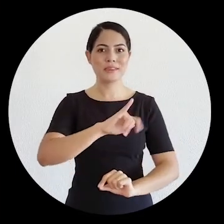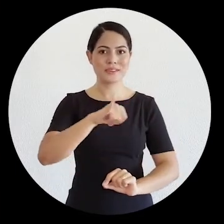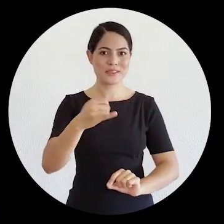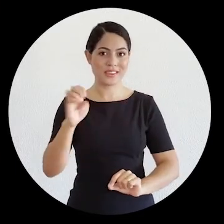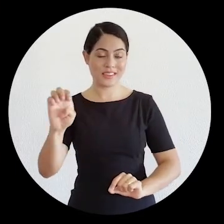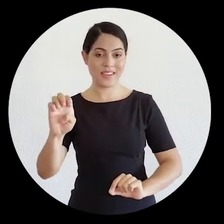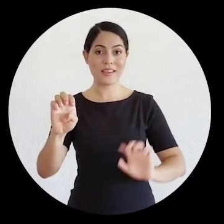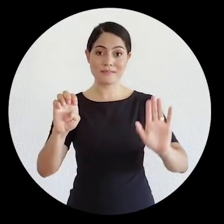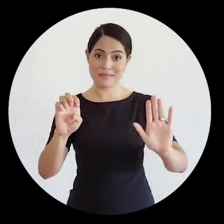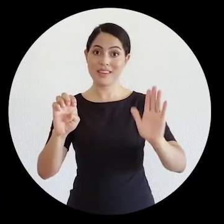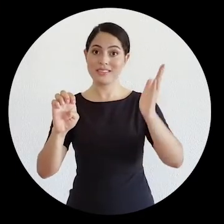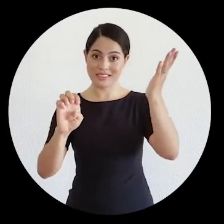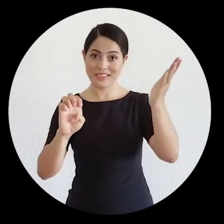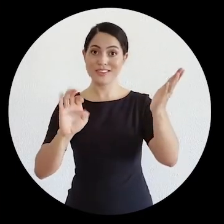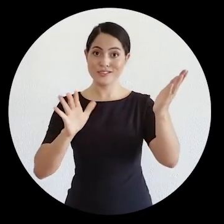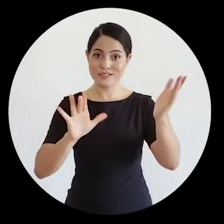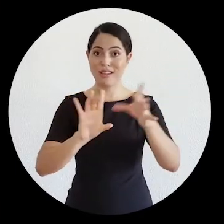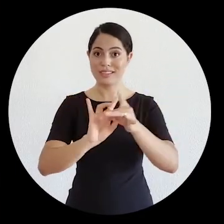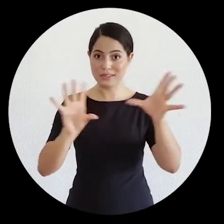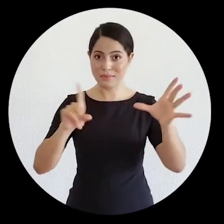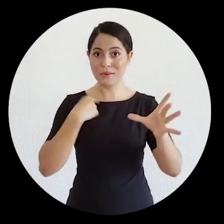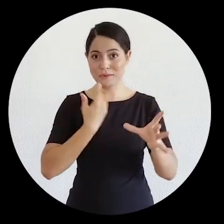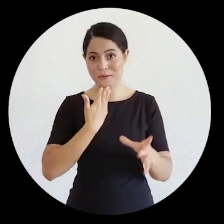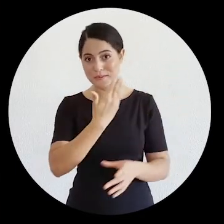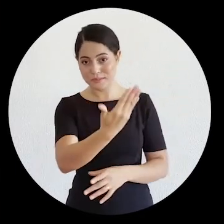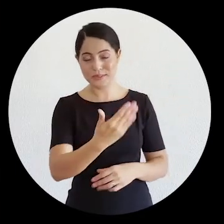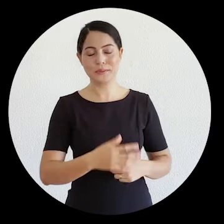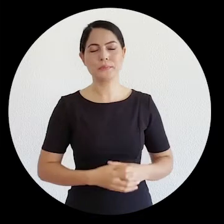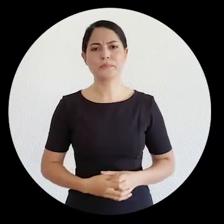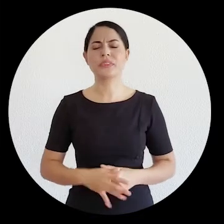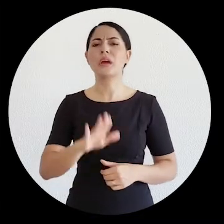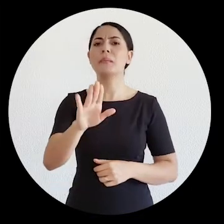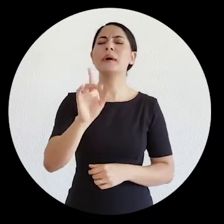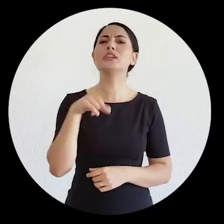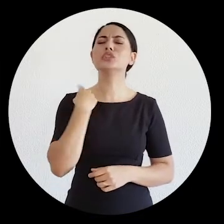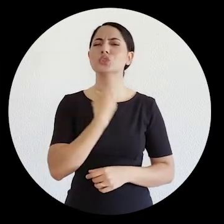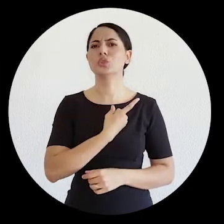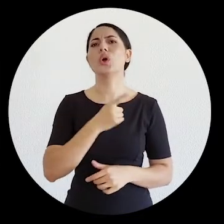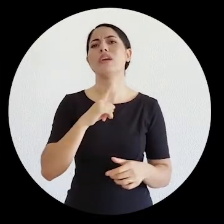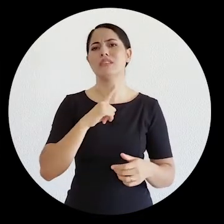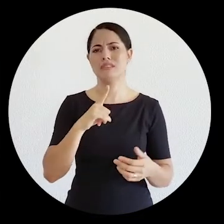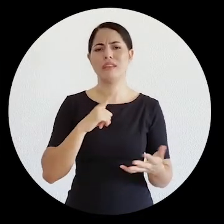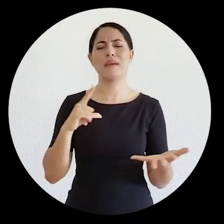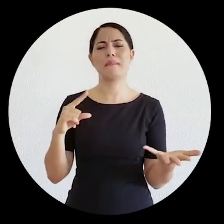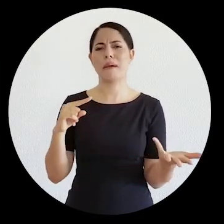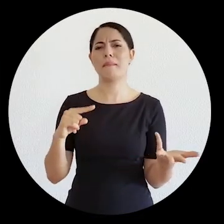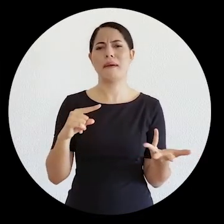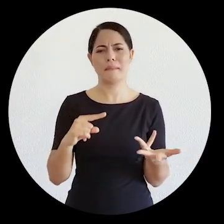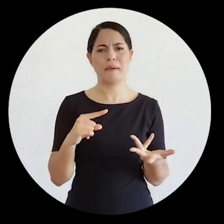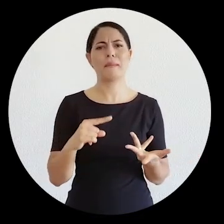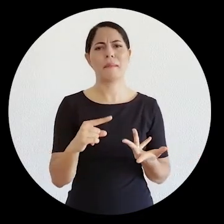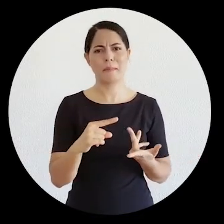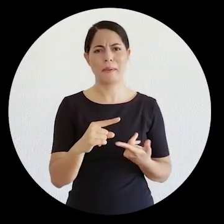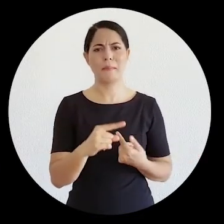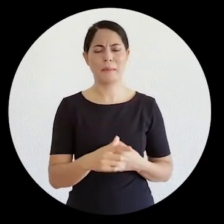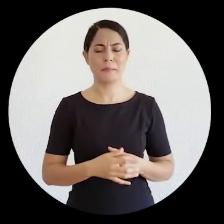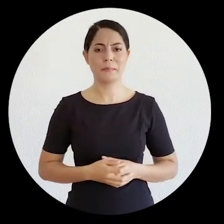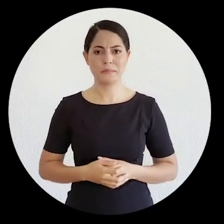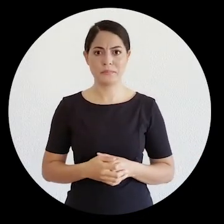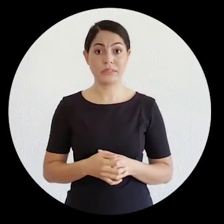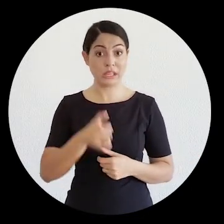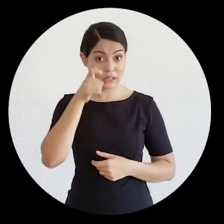mas V. Exª já deferiu o que nós precisávamos. Nós temos, e V. Exª sabe, todo